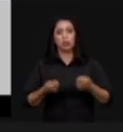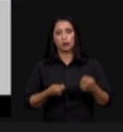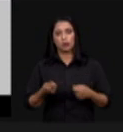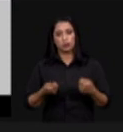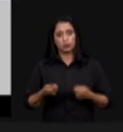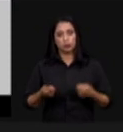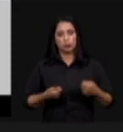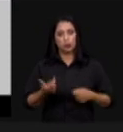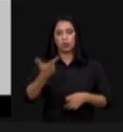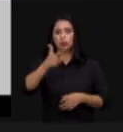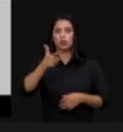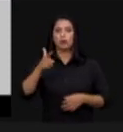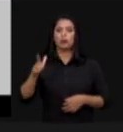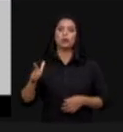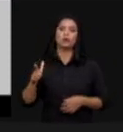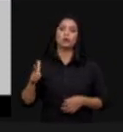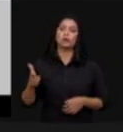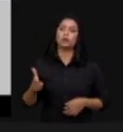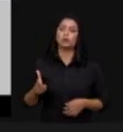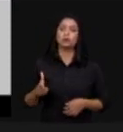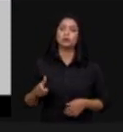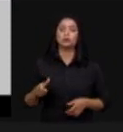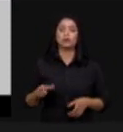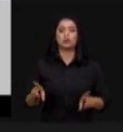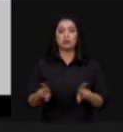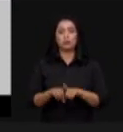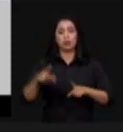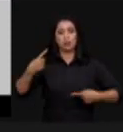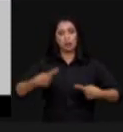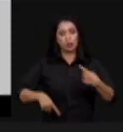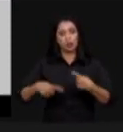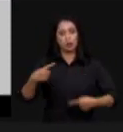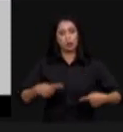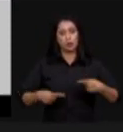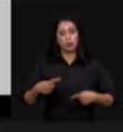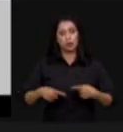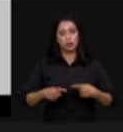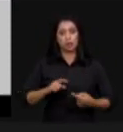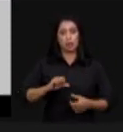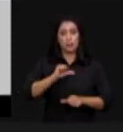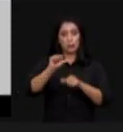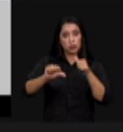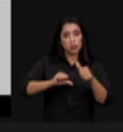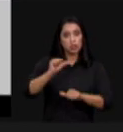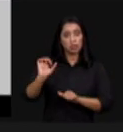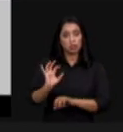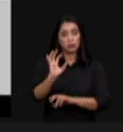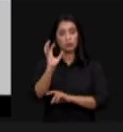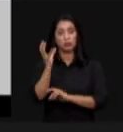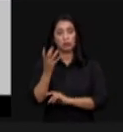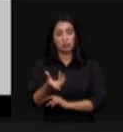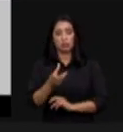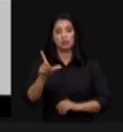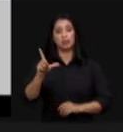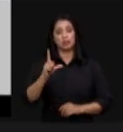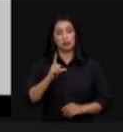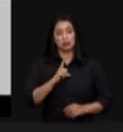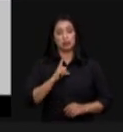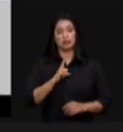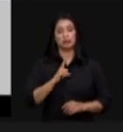não outros que tem outras naturezas na política nacional sobre a mudança do clima e que devem também